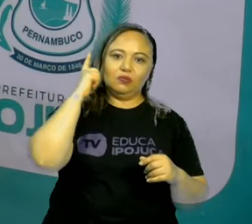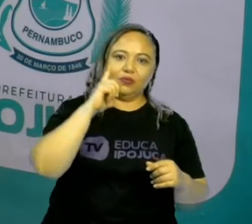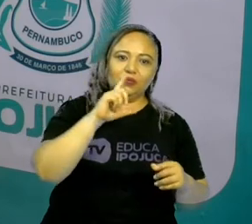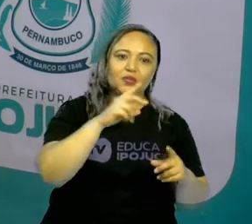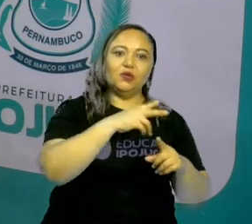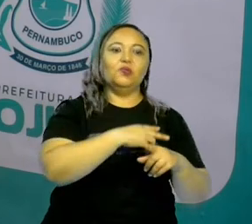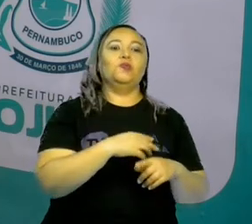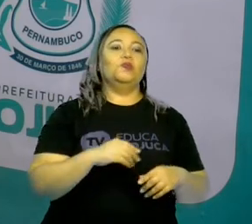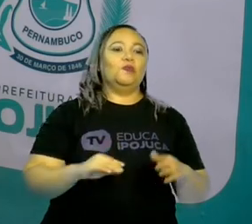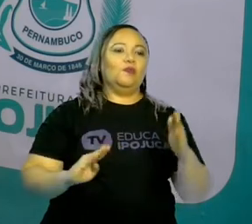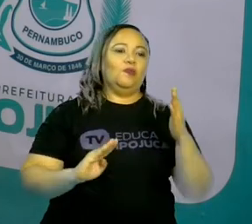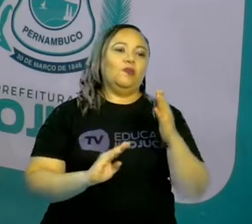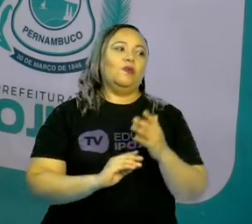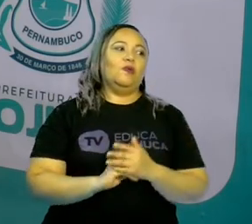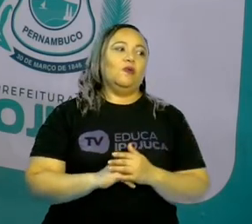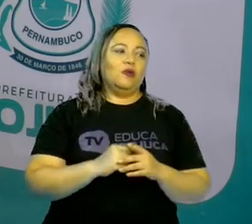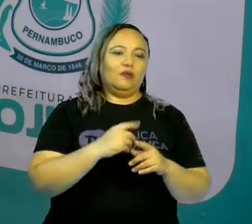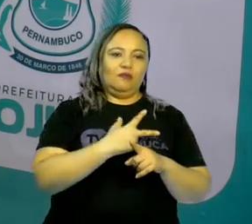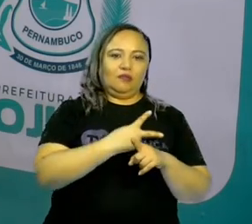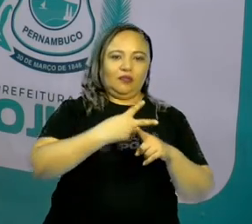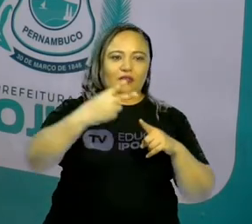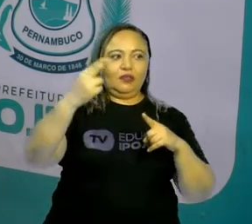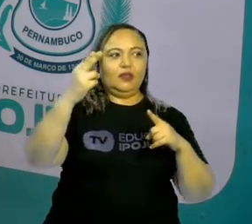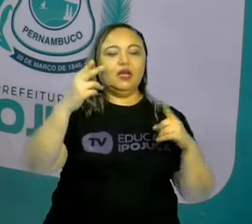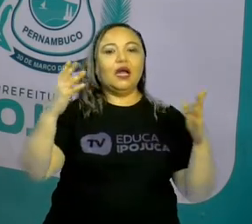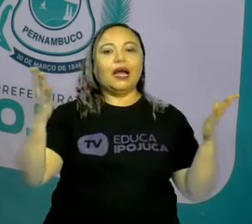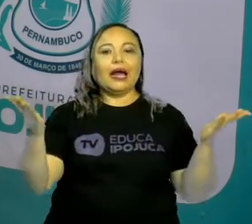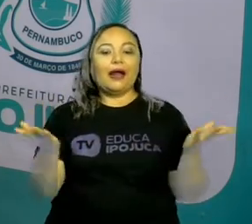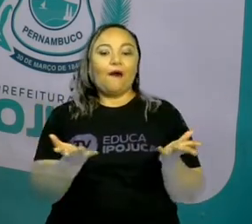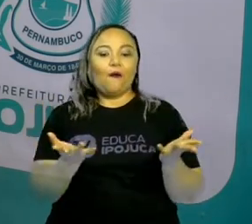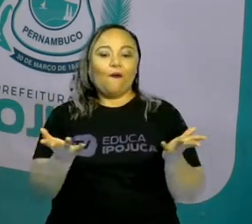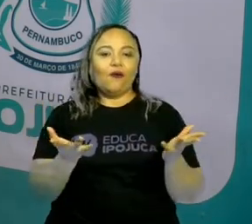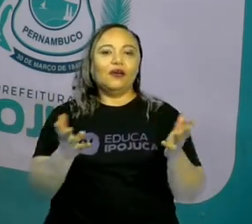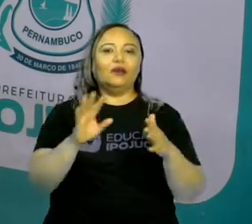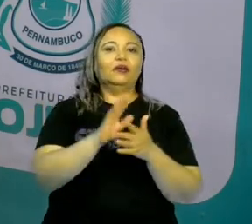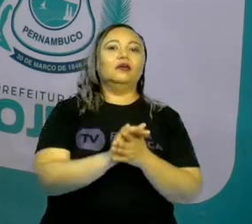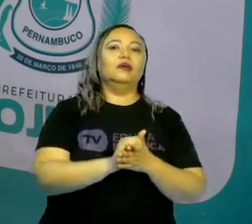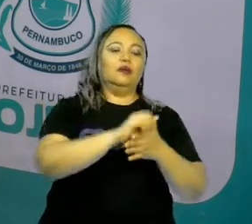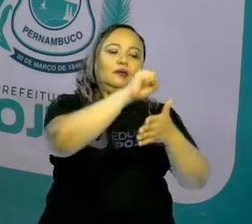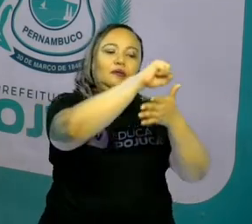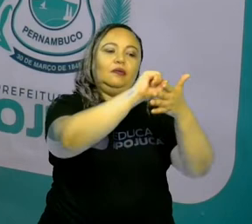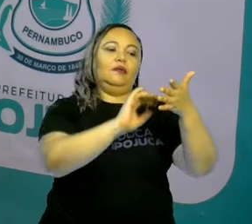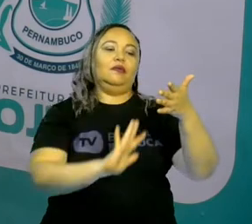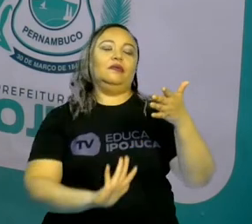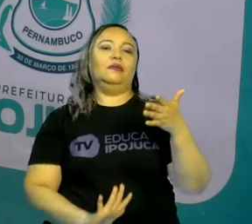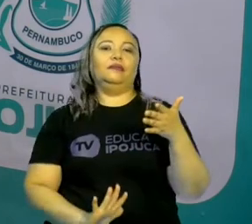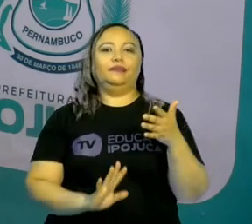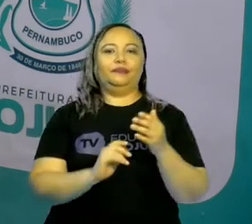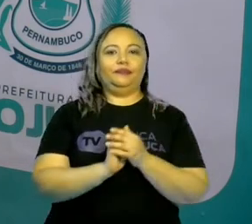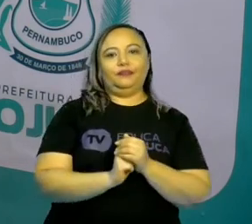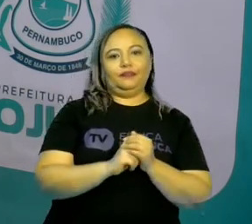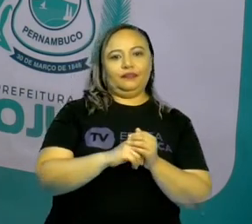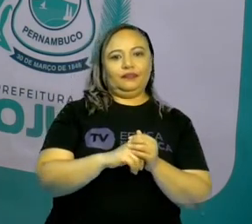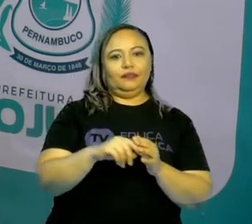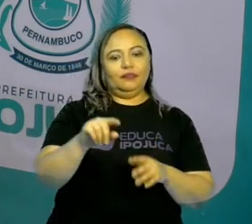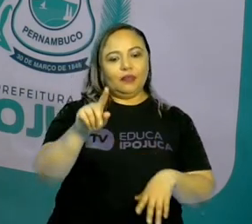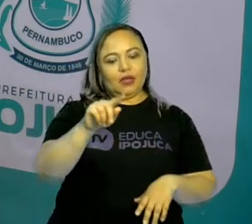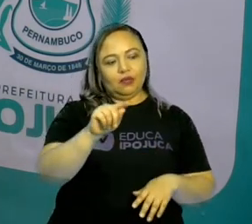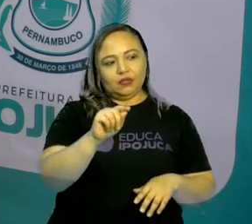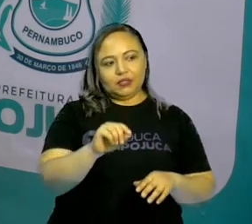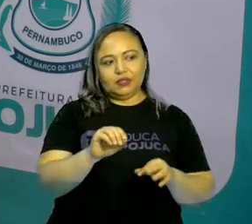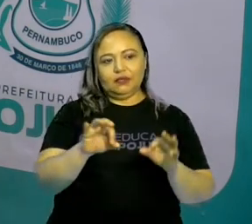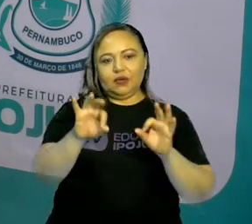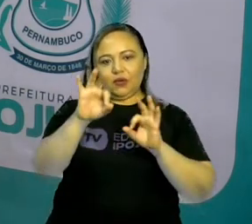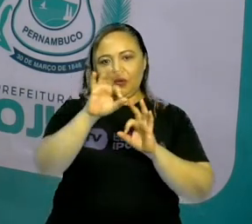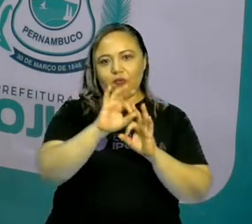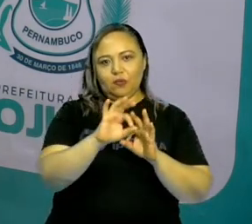não isso? Aí agora nós iremos para a nossa atividade. Relacione as formas